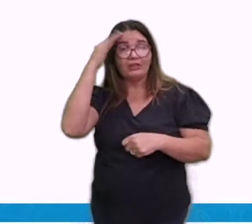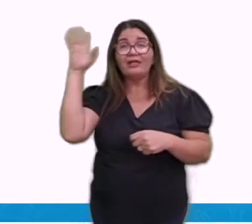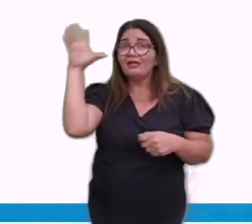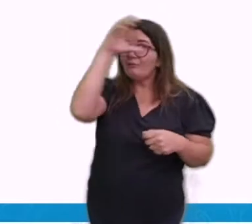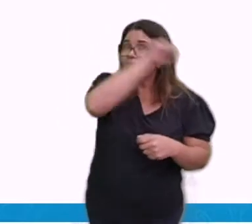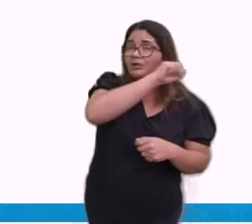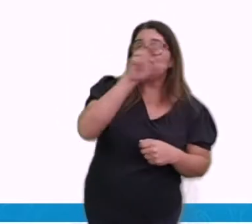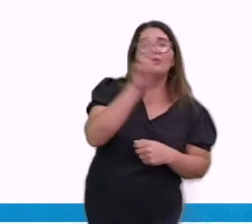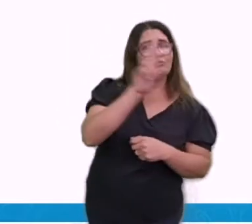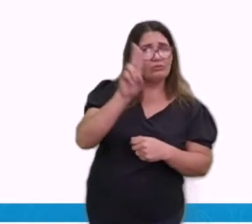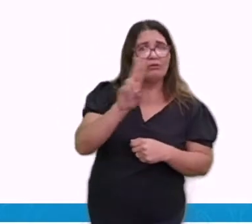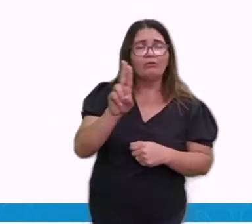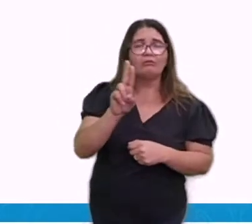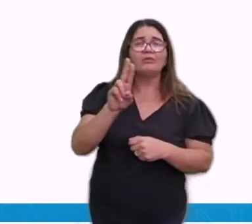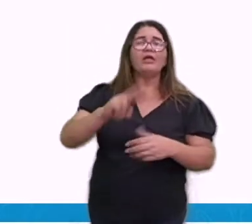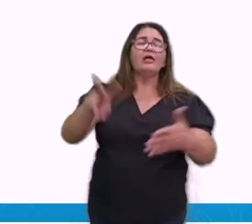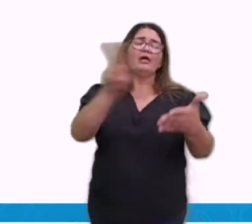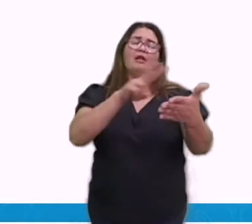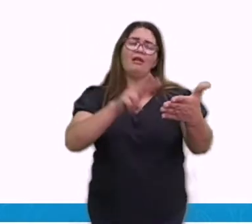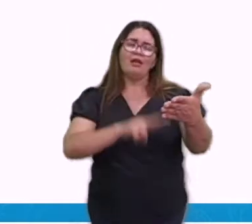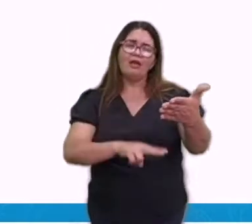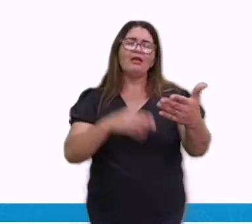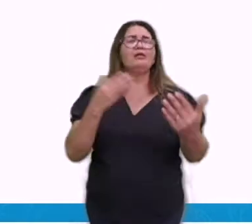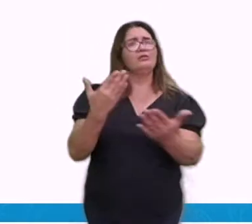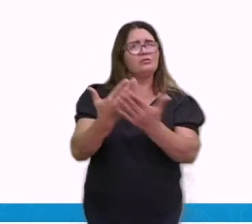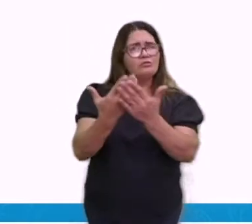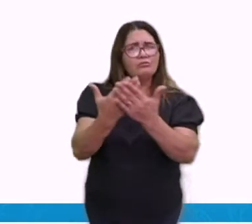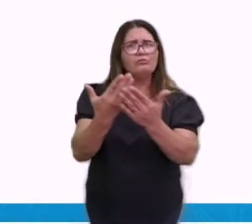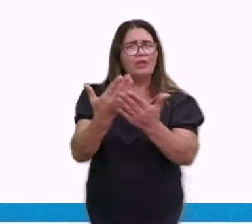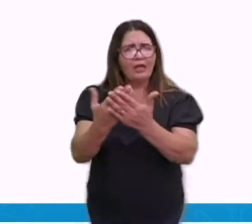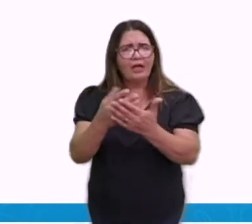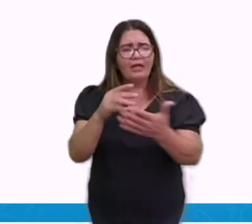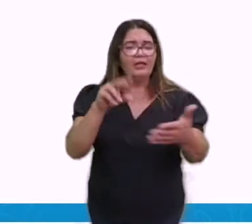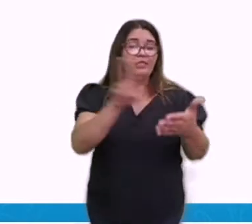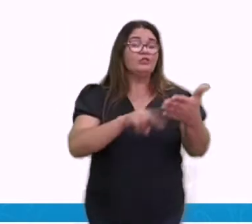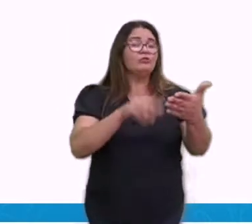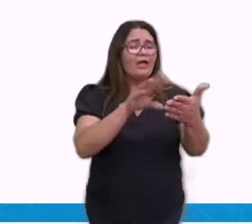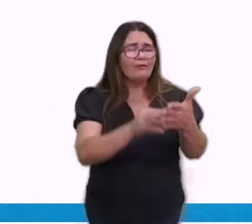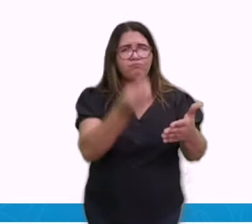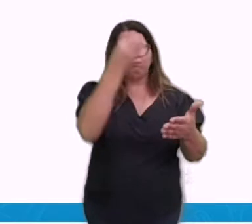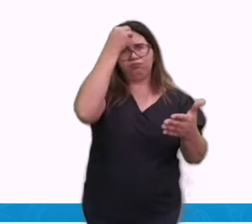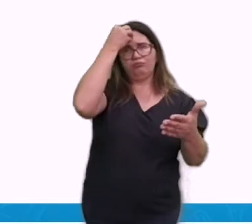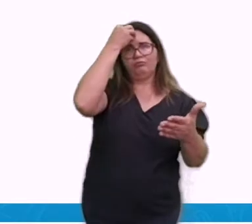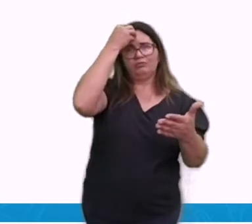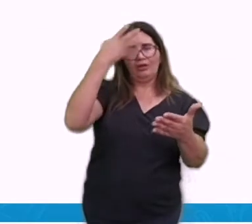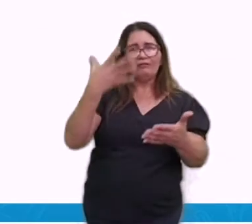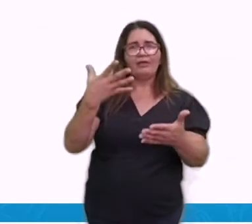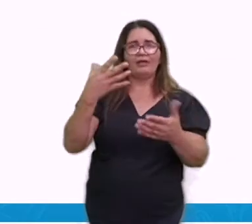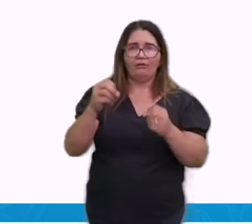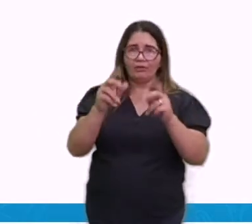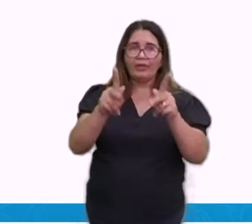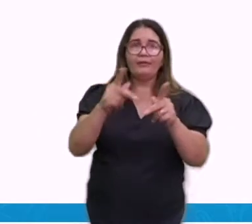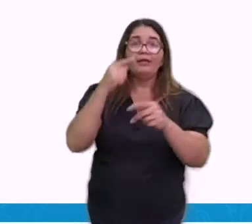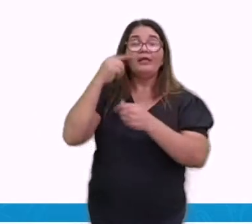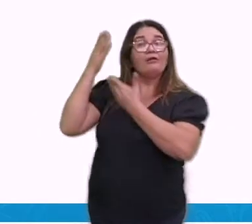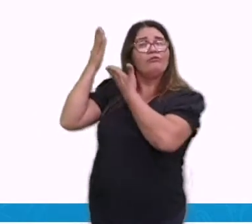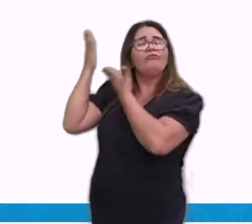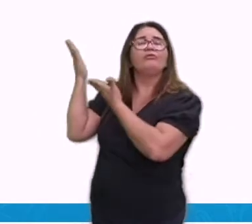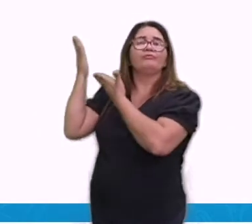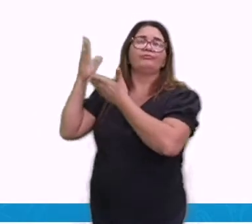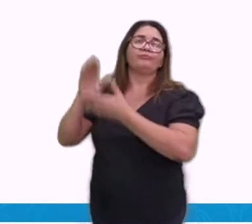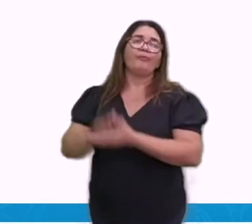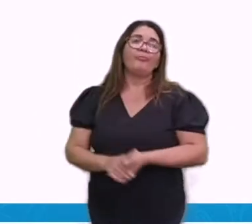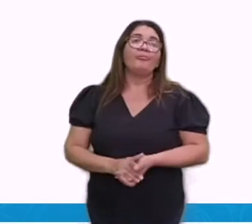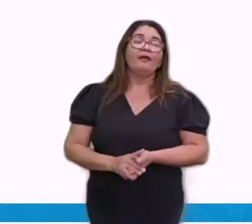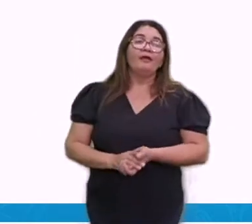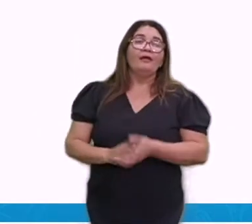precisam ler, estudar e ouvir esses nomes para a gente poder aprender. Então vamos lá.